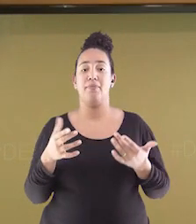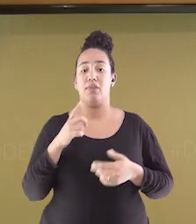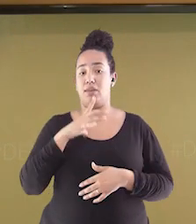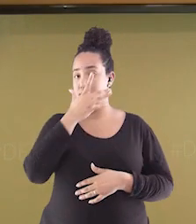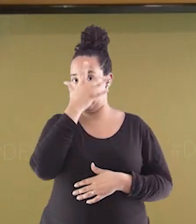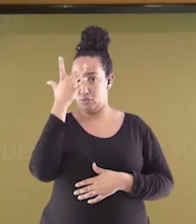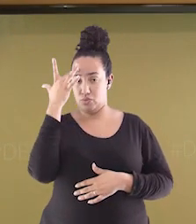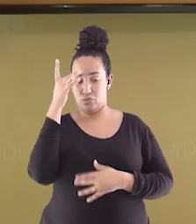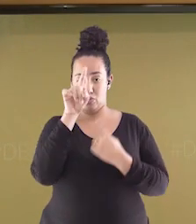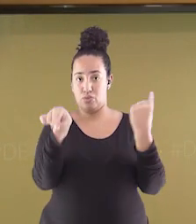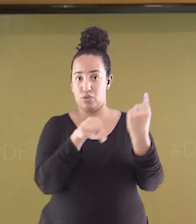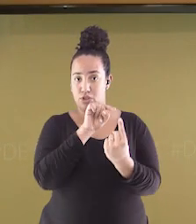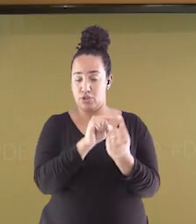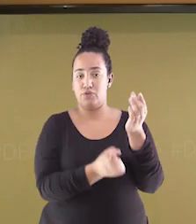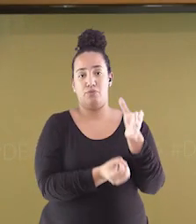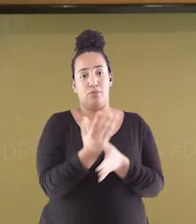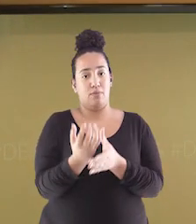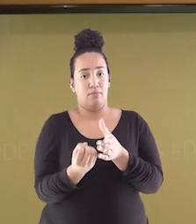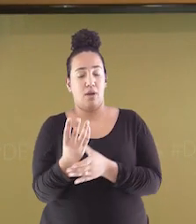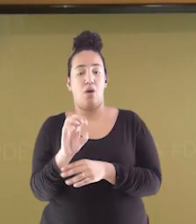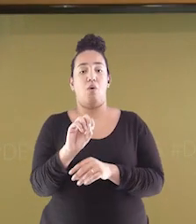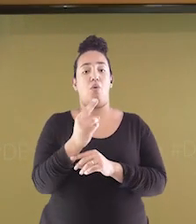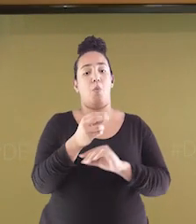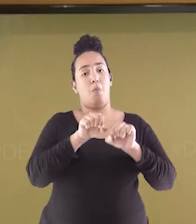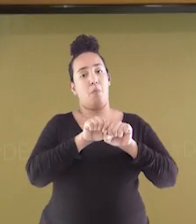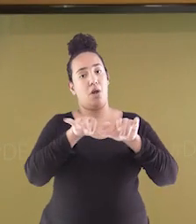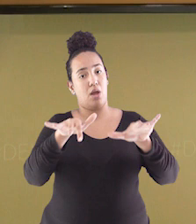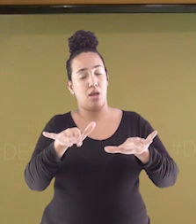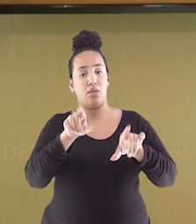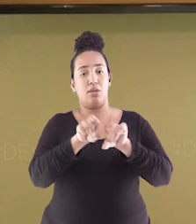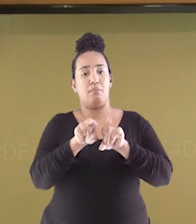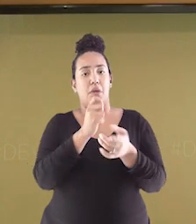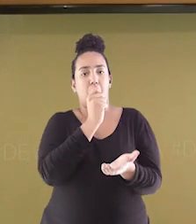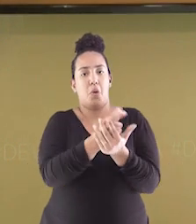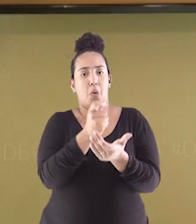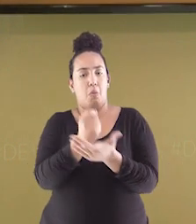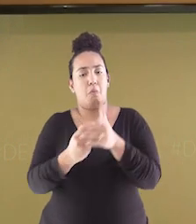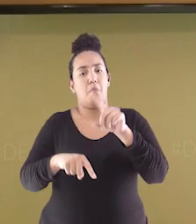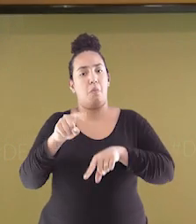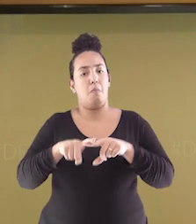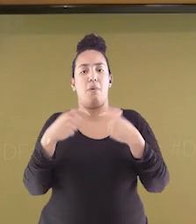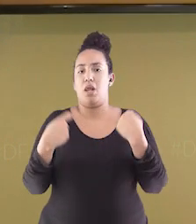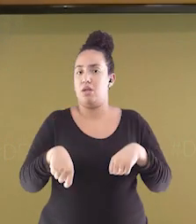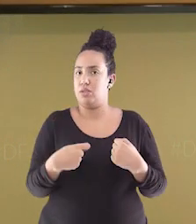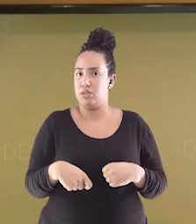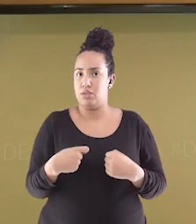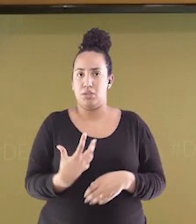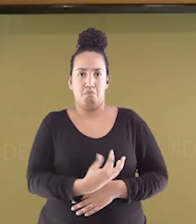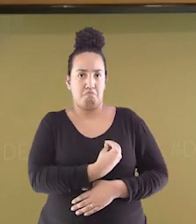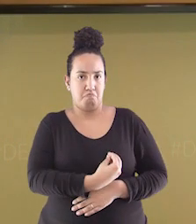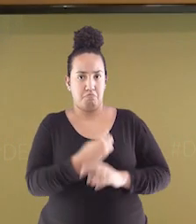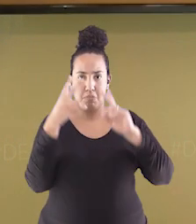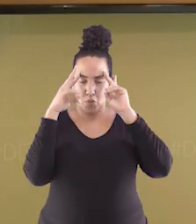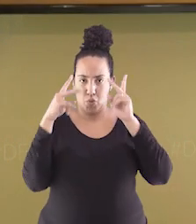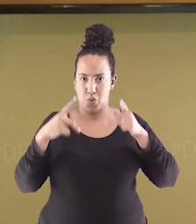pessoas visando a produção, distribuição e o consumo de bens e serviços necessários, a